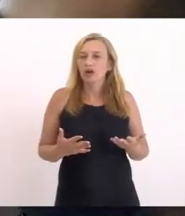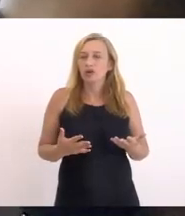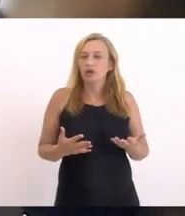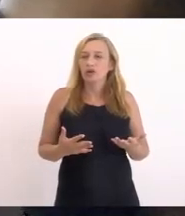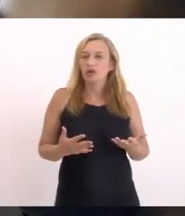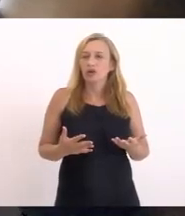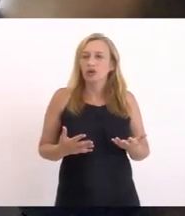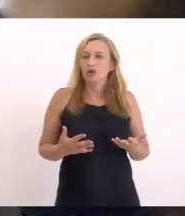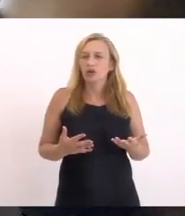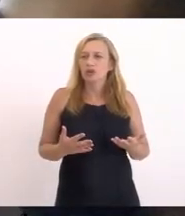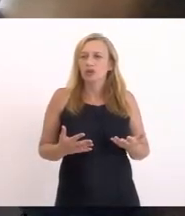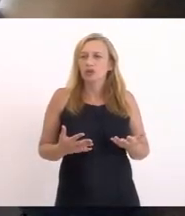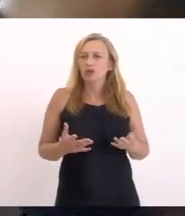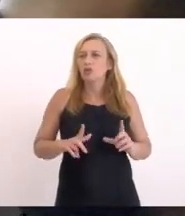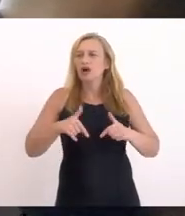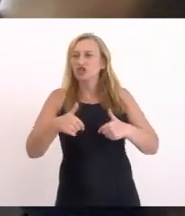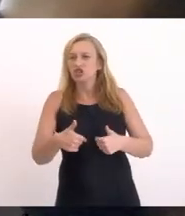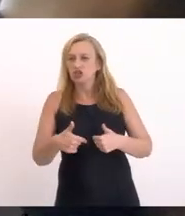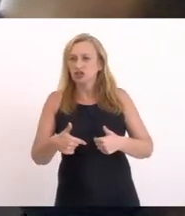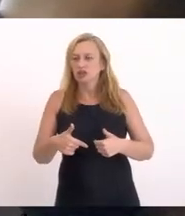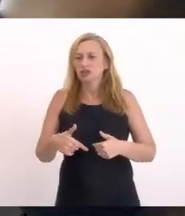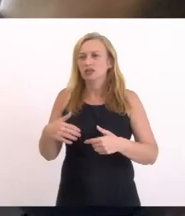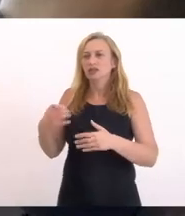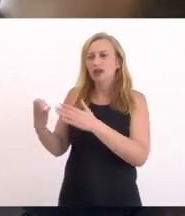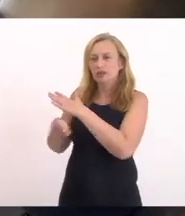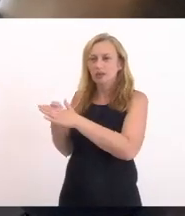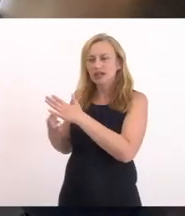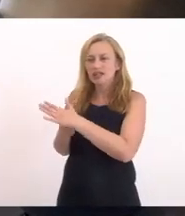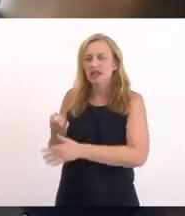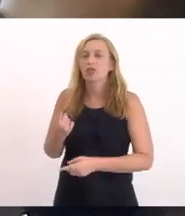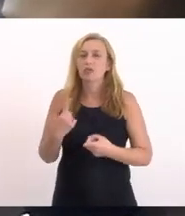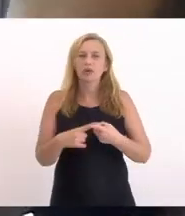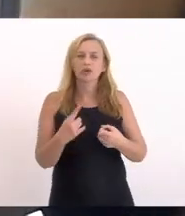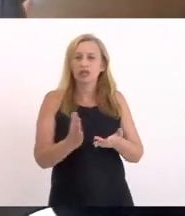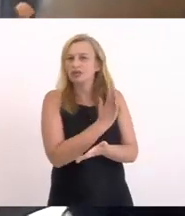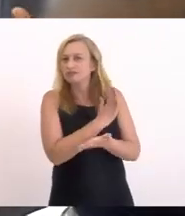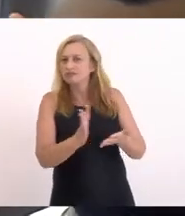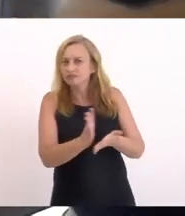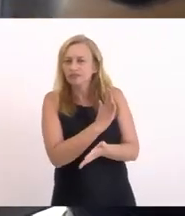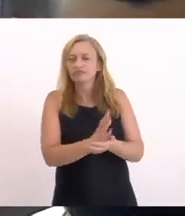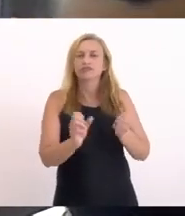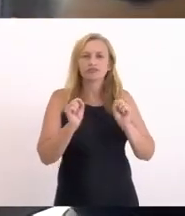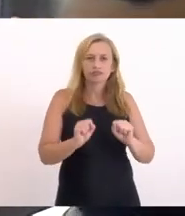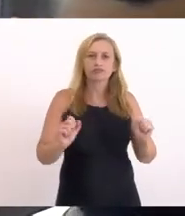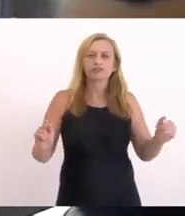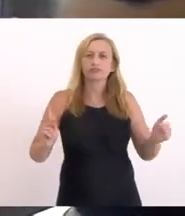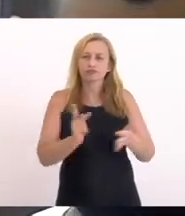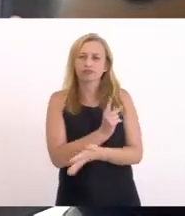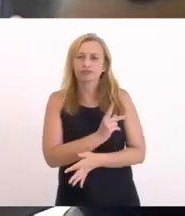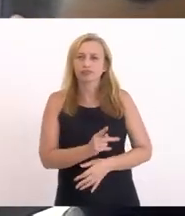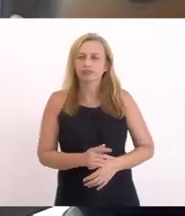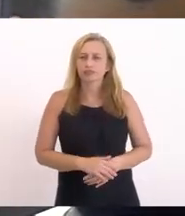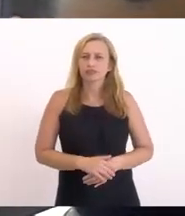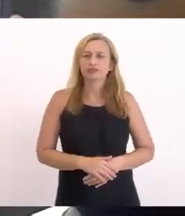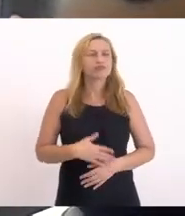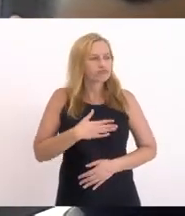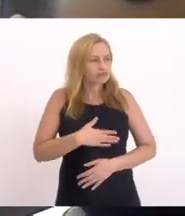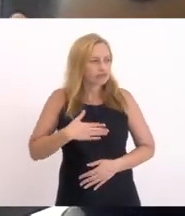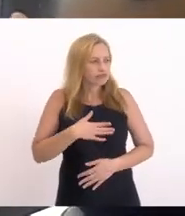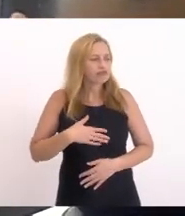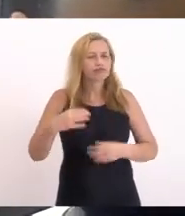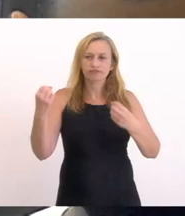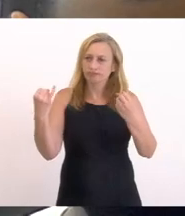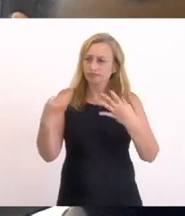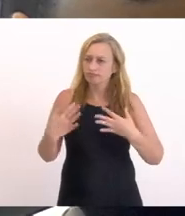implantação De rede De saneamento básico Na cidade Porque às vezes Pode acontecer E a gente gostaria Dessa